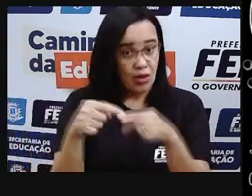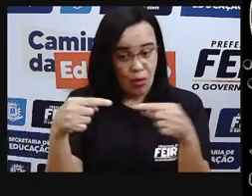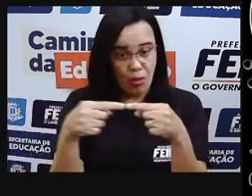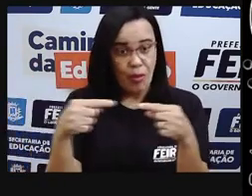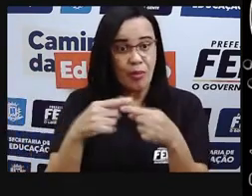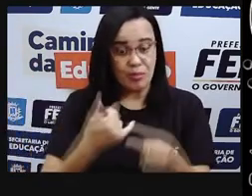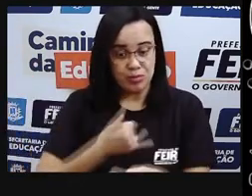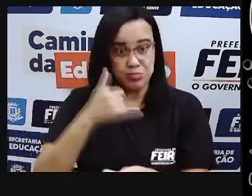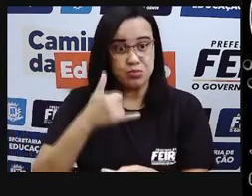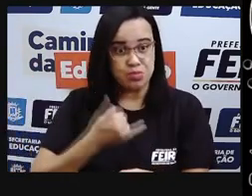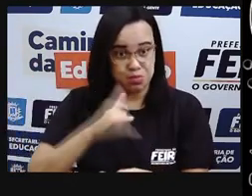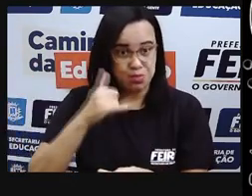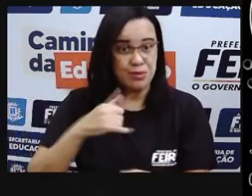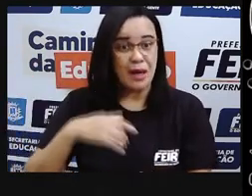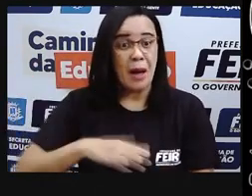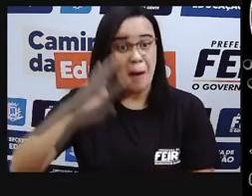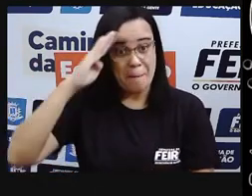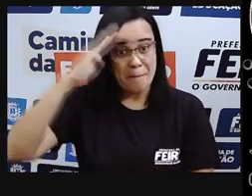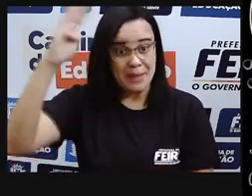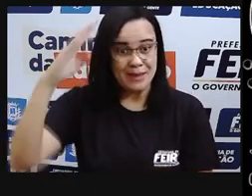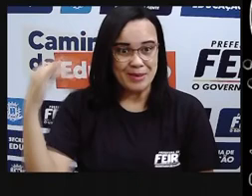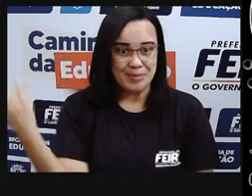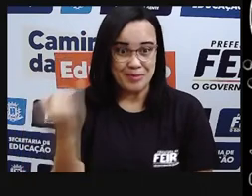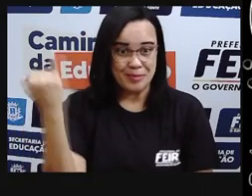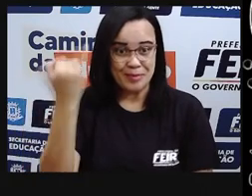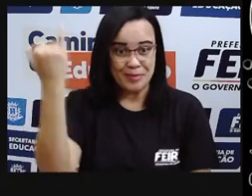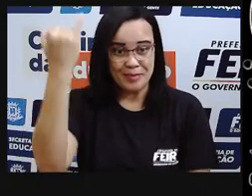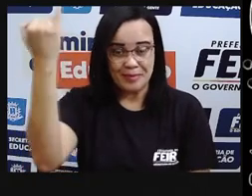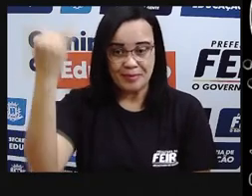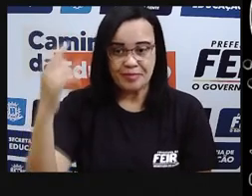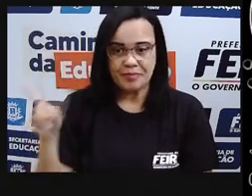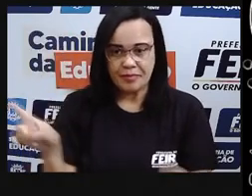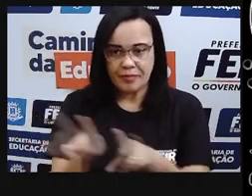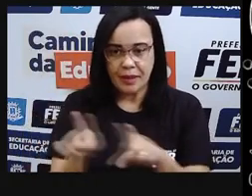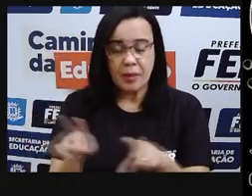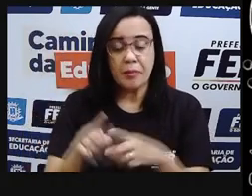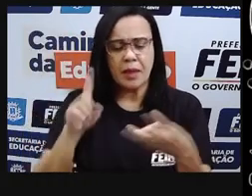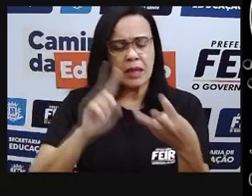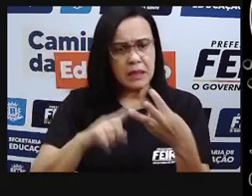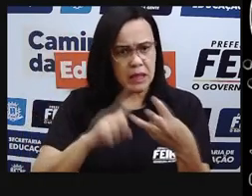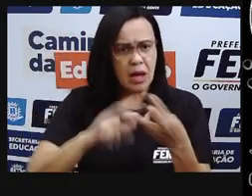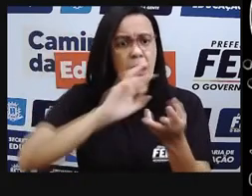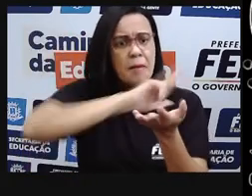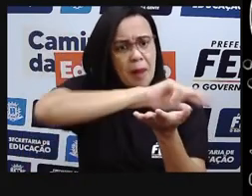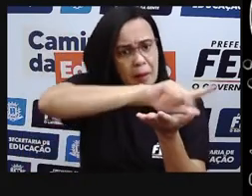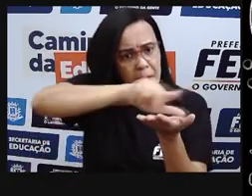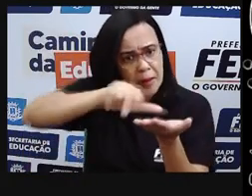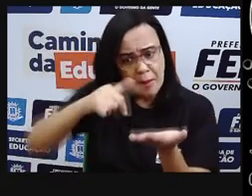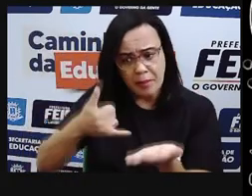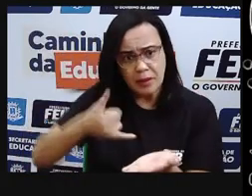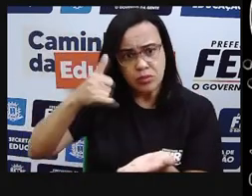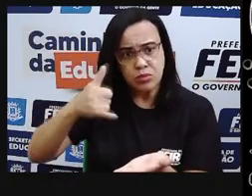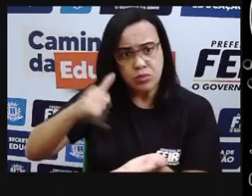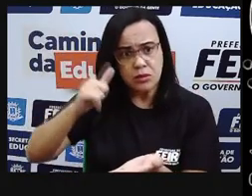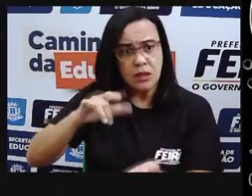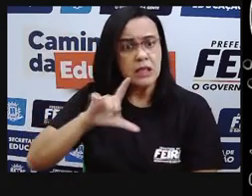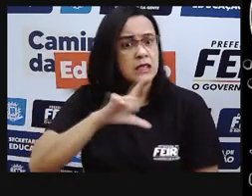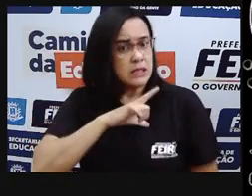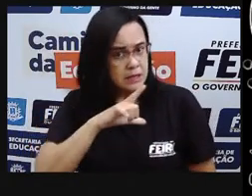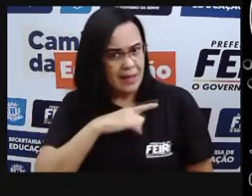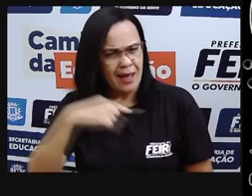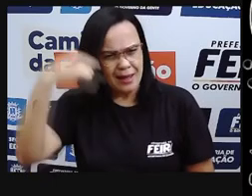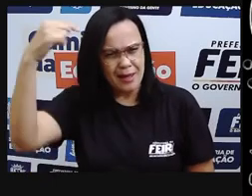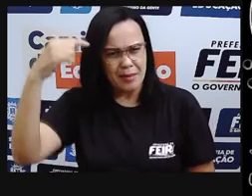principal fonte de energia e vimos que existem fontes diferentes de energia. Existem fontes de energia renováveis